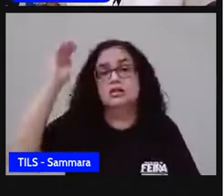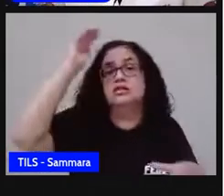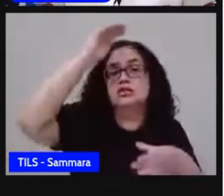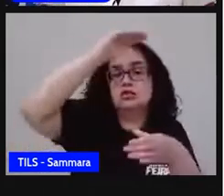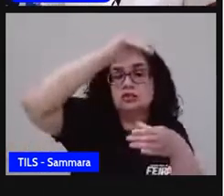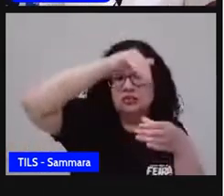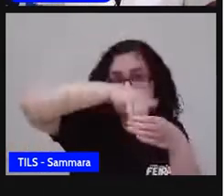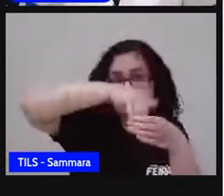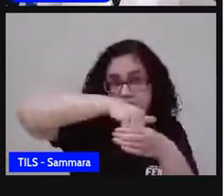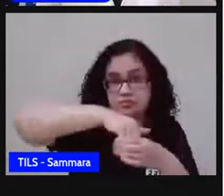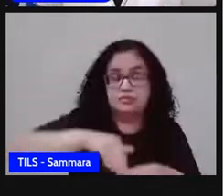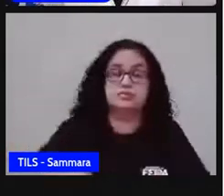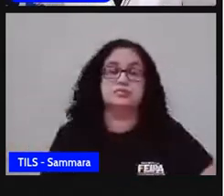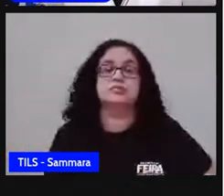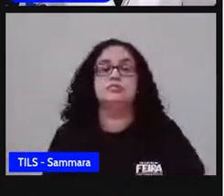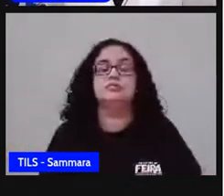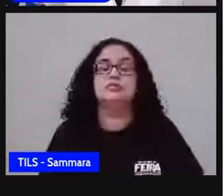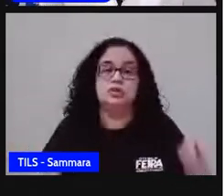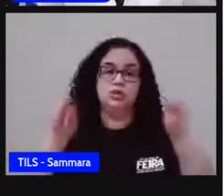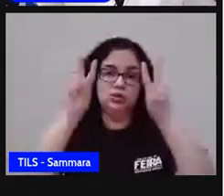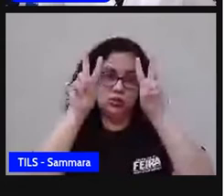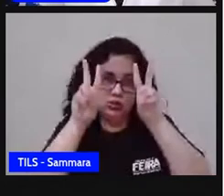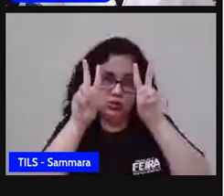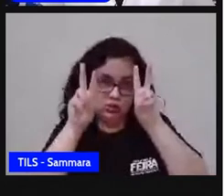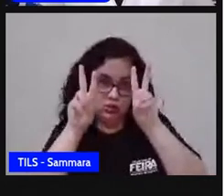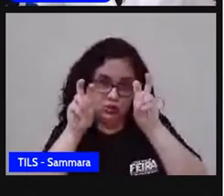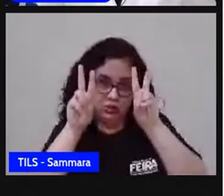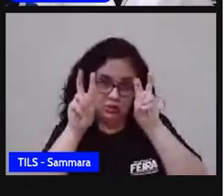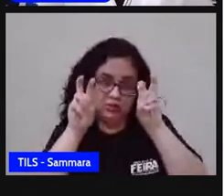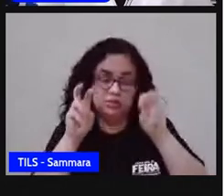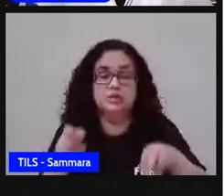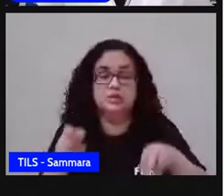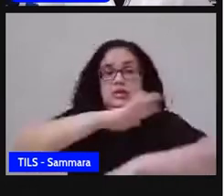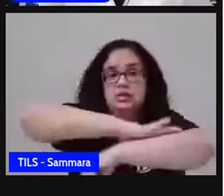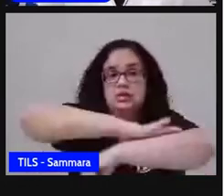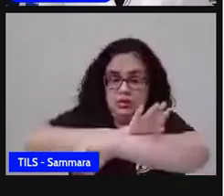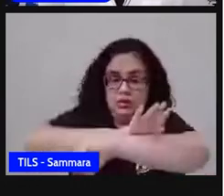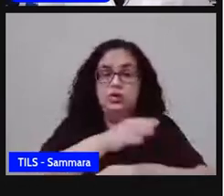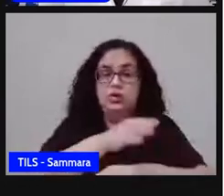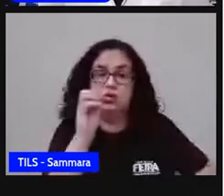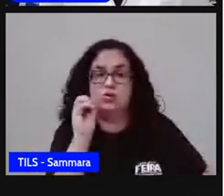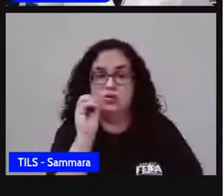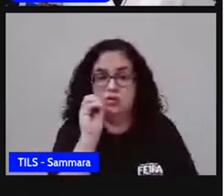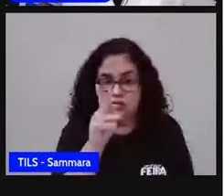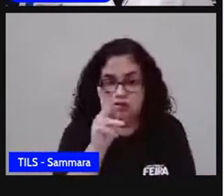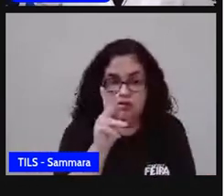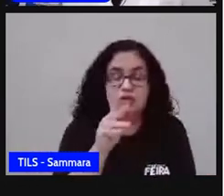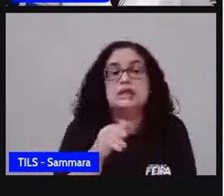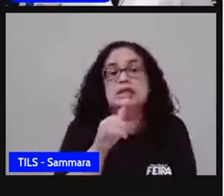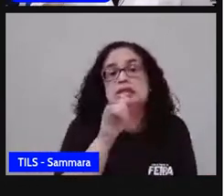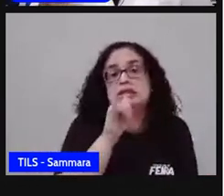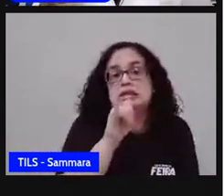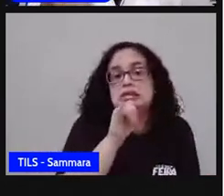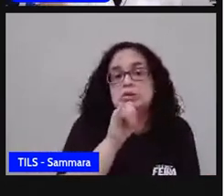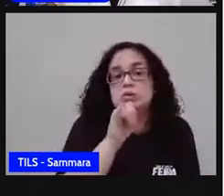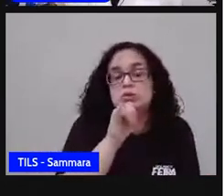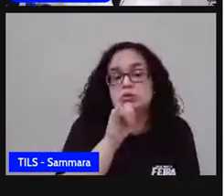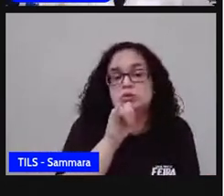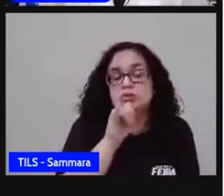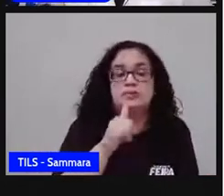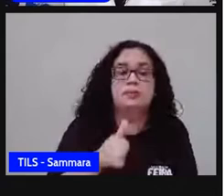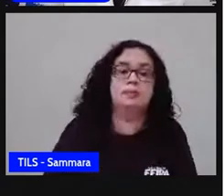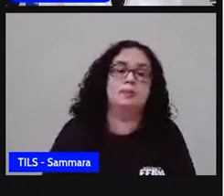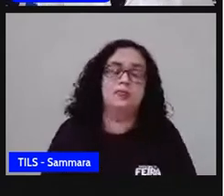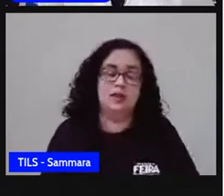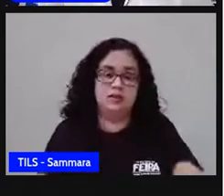desse tema racial, tá bom? Que é o racismo. Então, por exemplo, eu